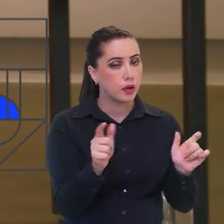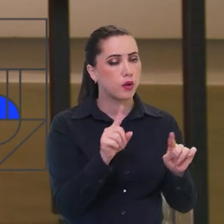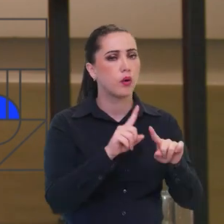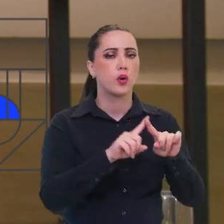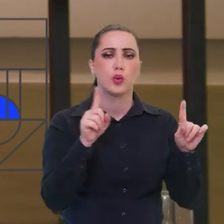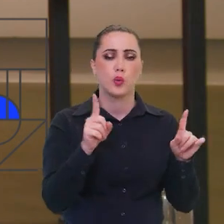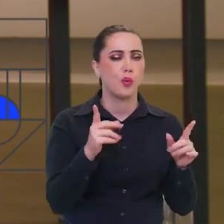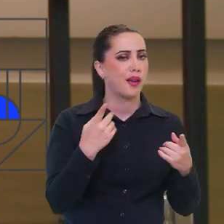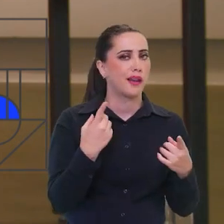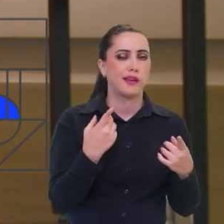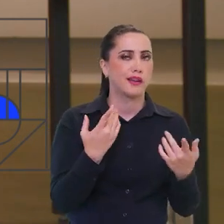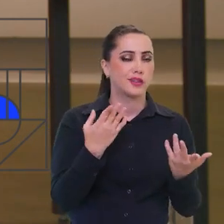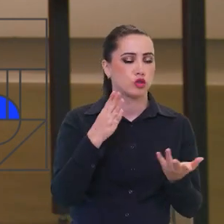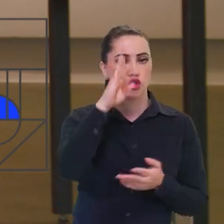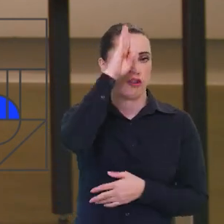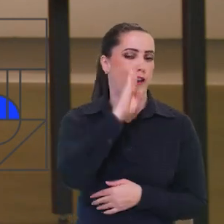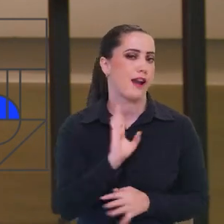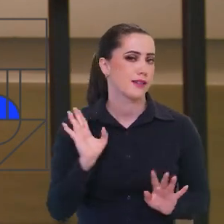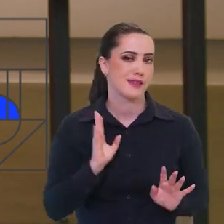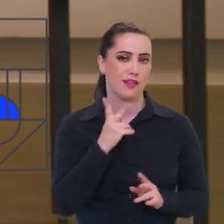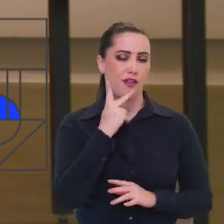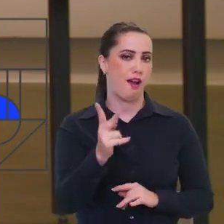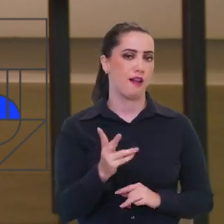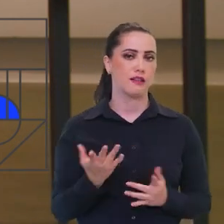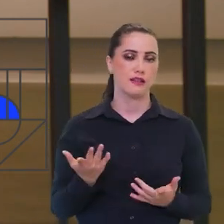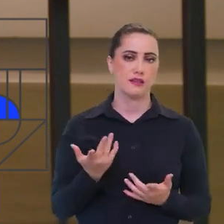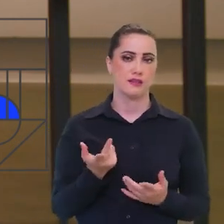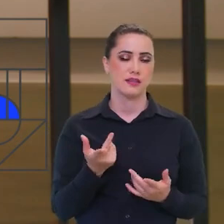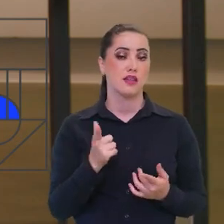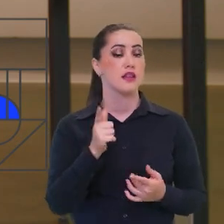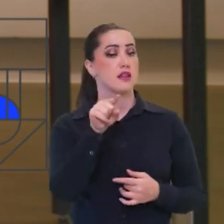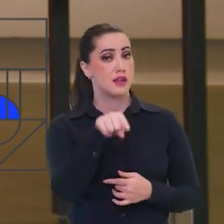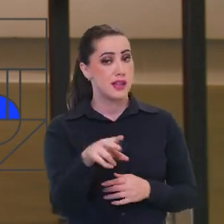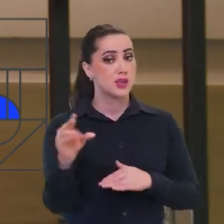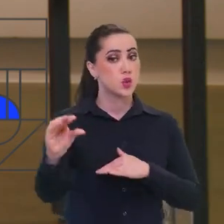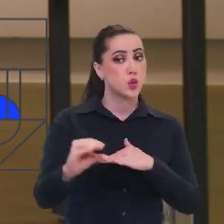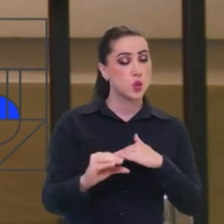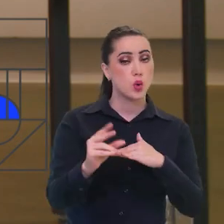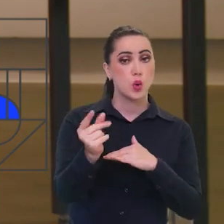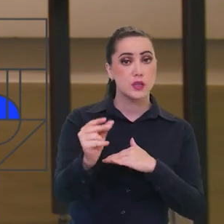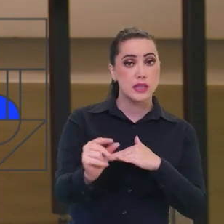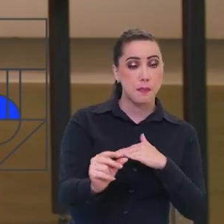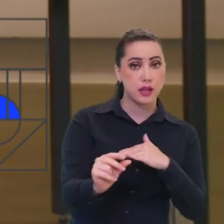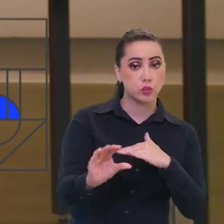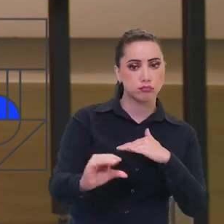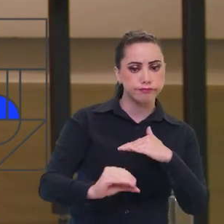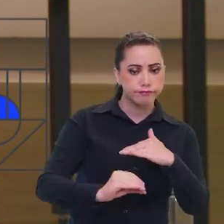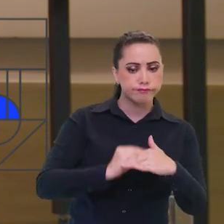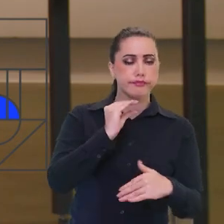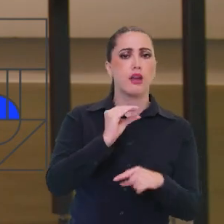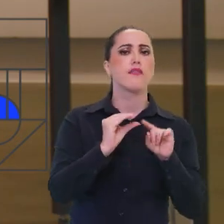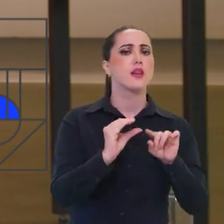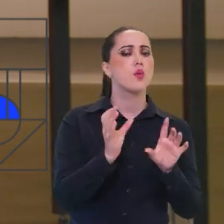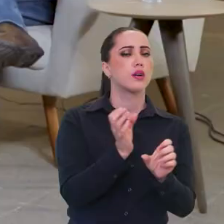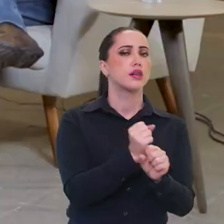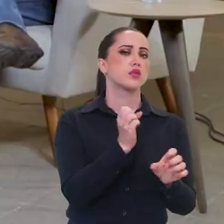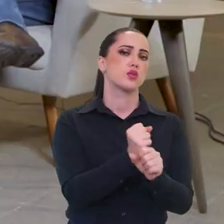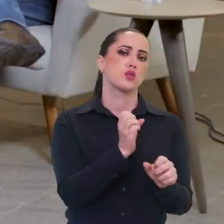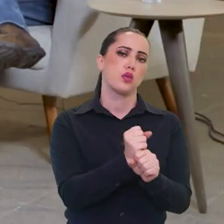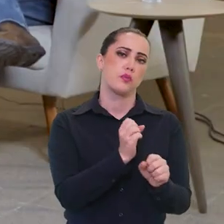não foi uma coisa gratuita. Não, esse orçamento vem com a soma desse